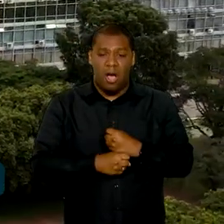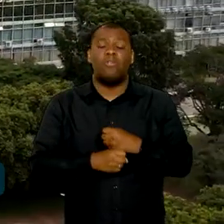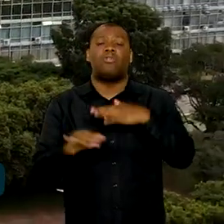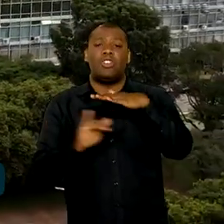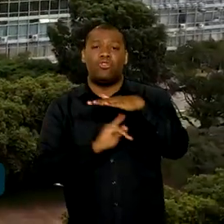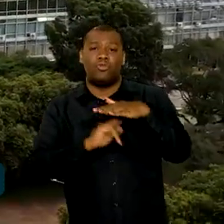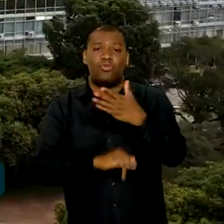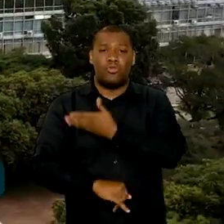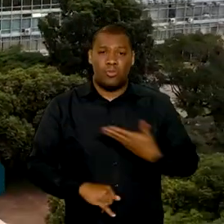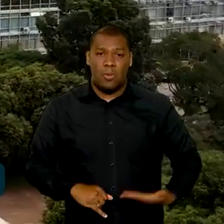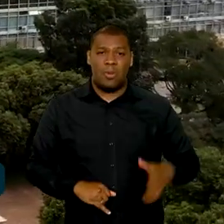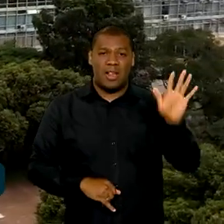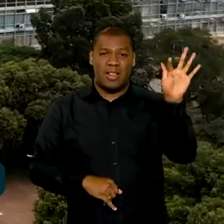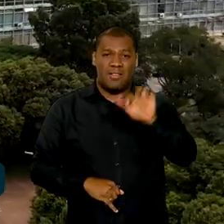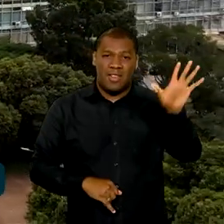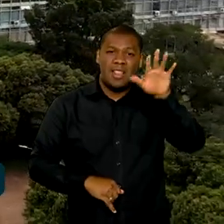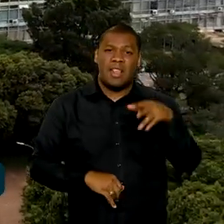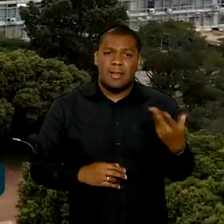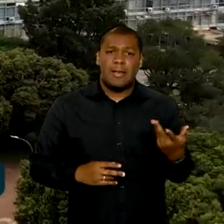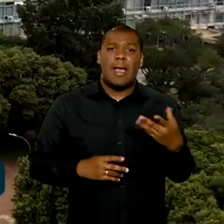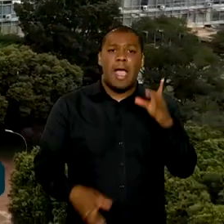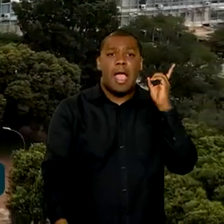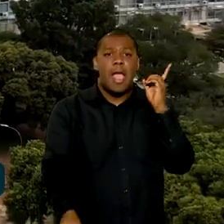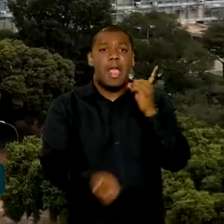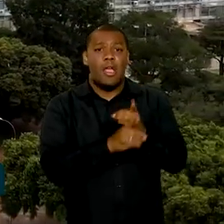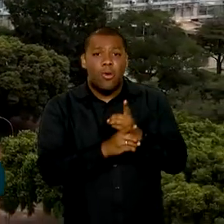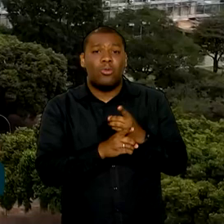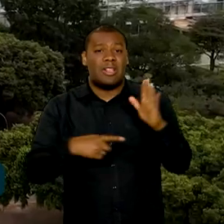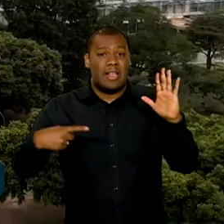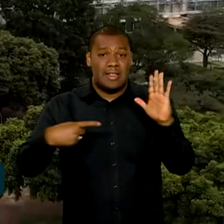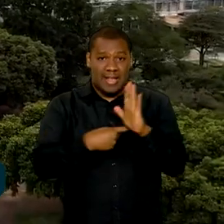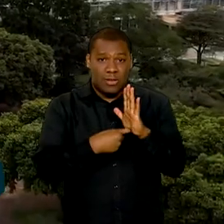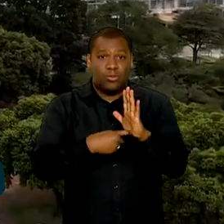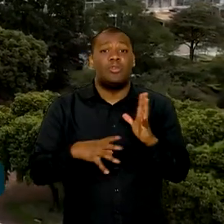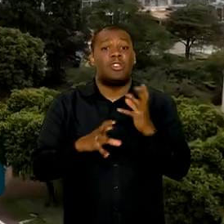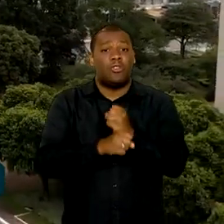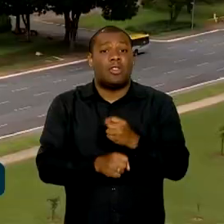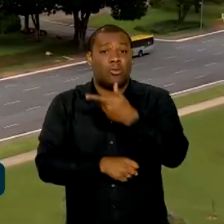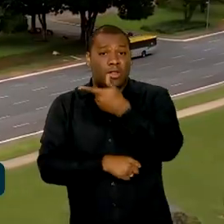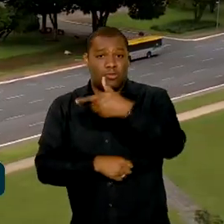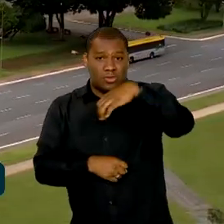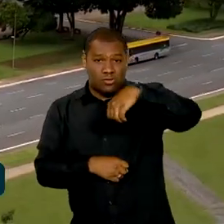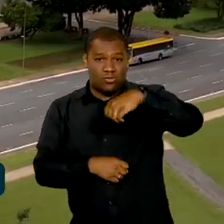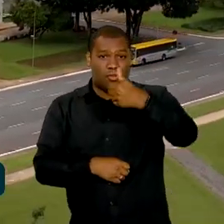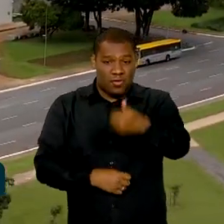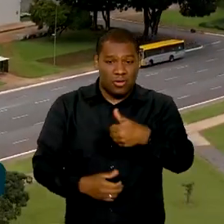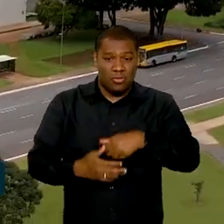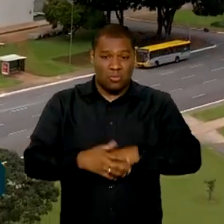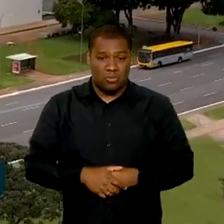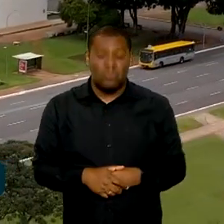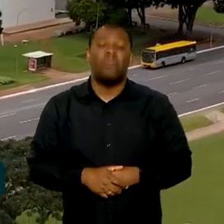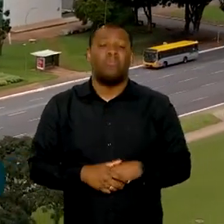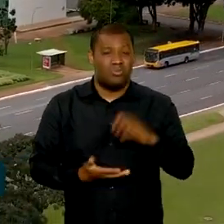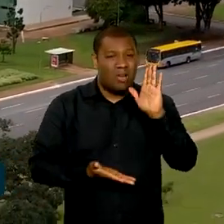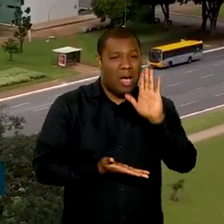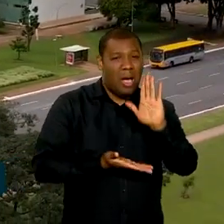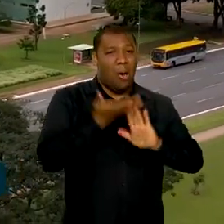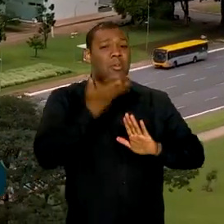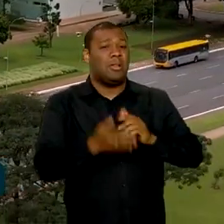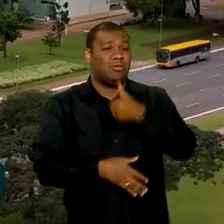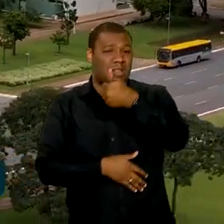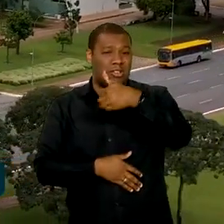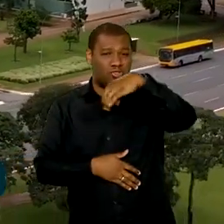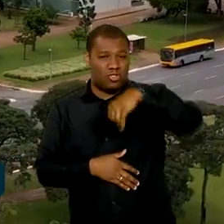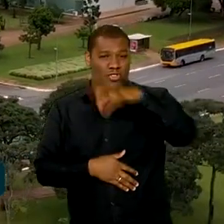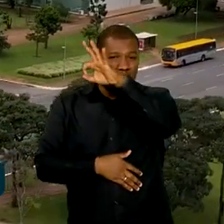órgãos públicos federais foram 291 denúncias desse tipo de conduta. Um aumento de 19% em